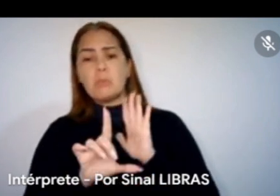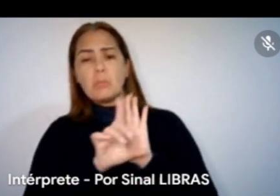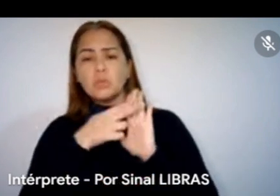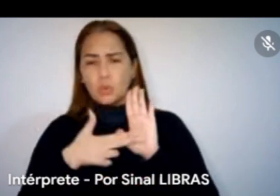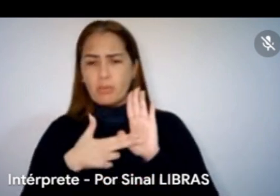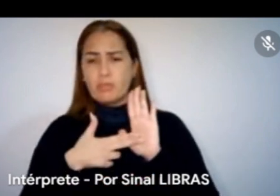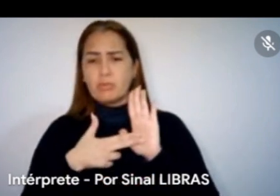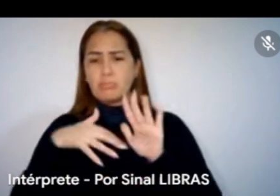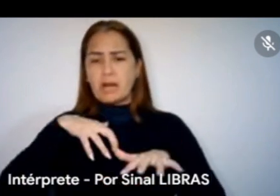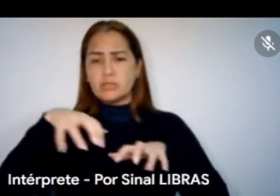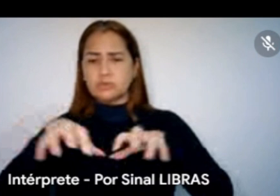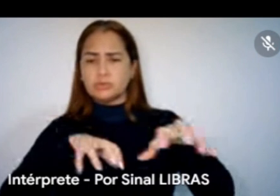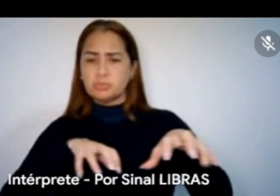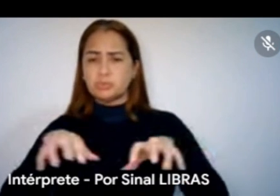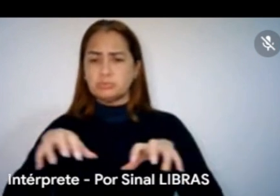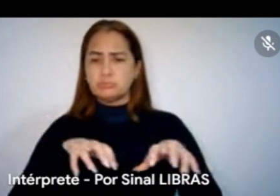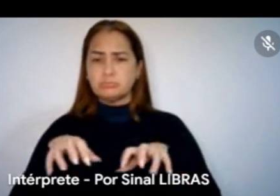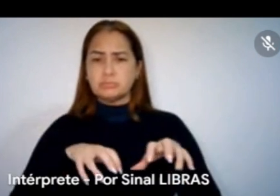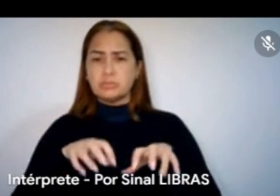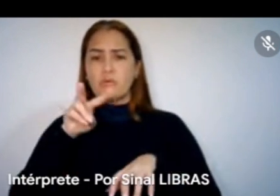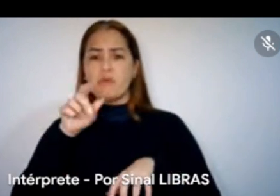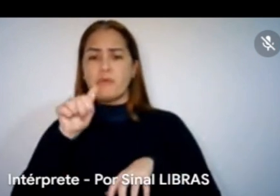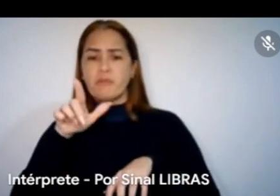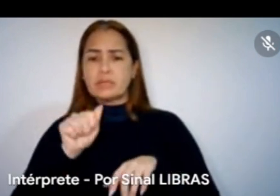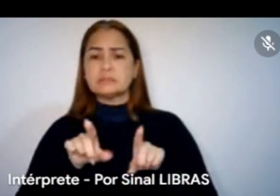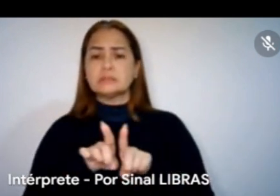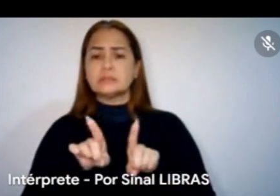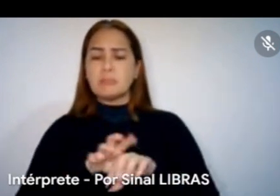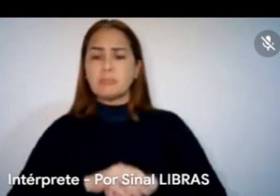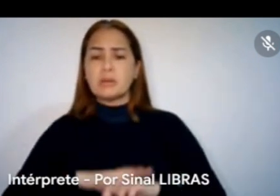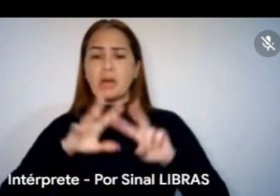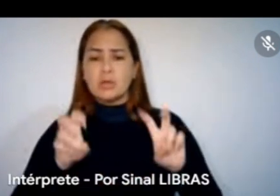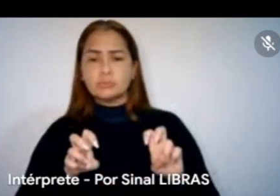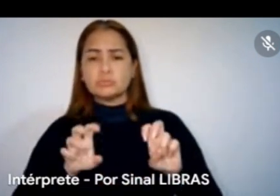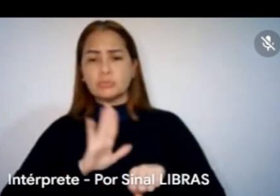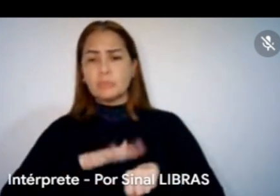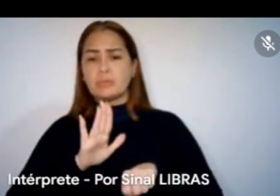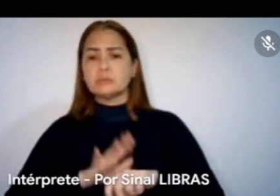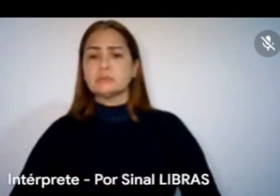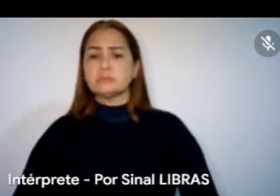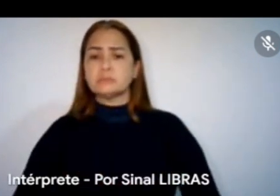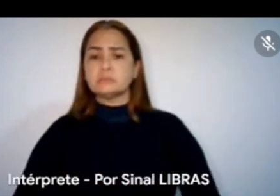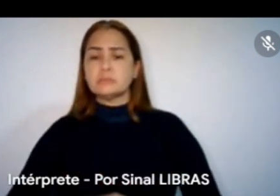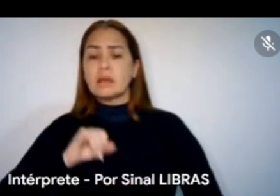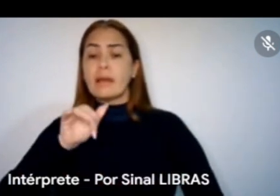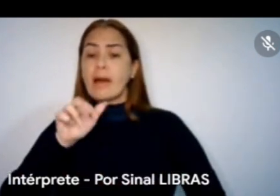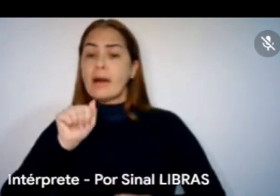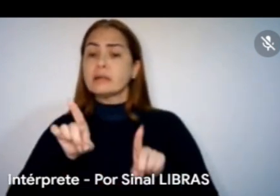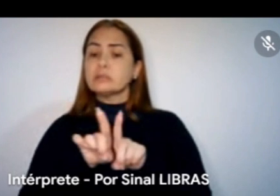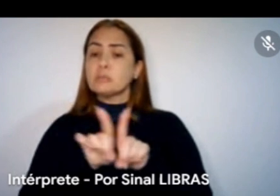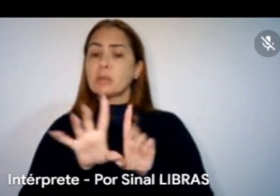nesse caso, de reserva de vagas e pontuação extra. E outra coisa também que acho que pensar, que a Yara colocou aqui, que acho que foi uma experiência